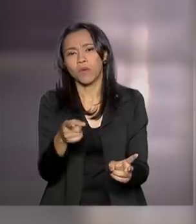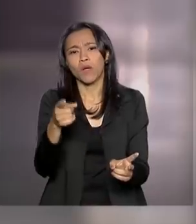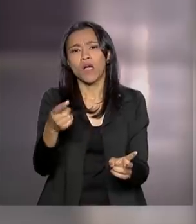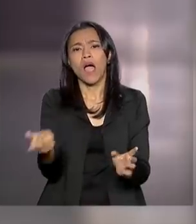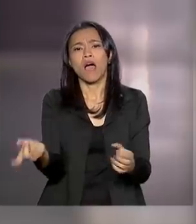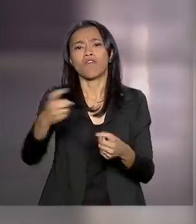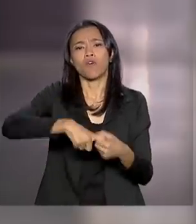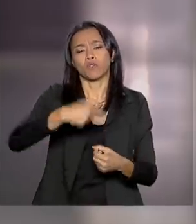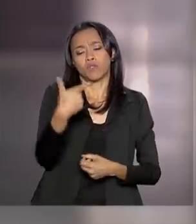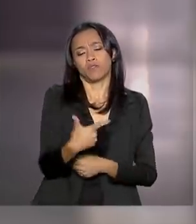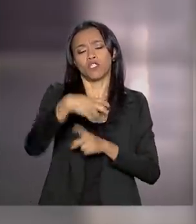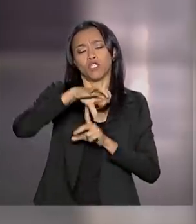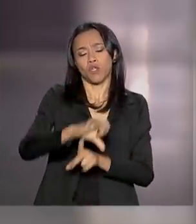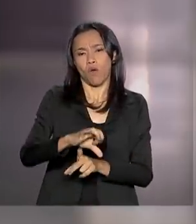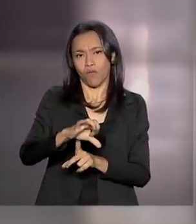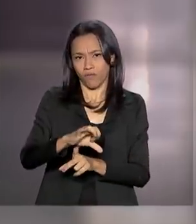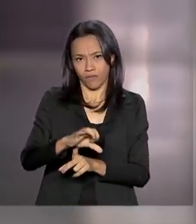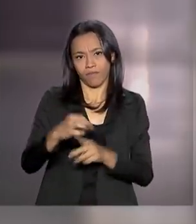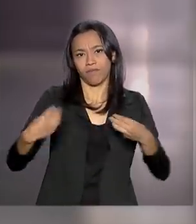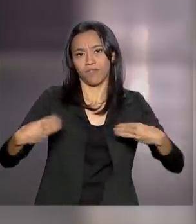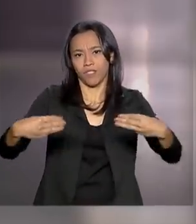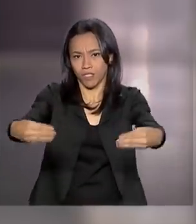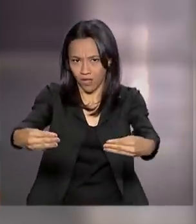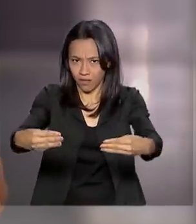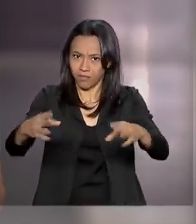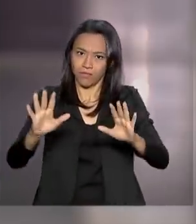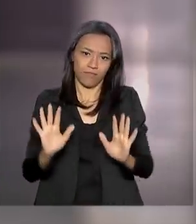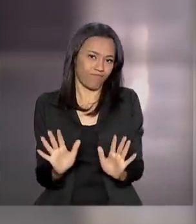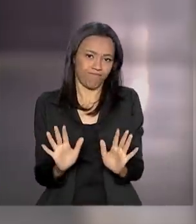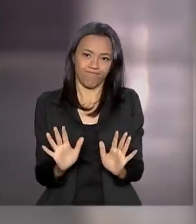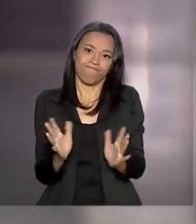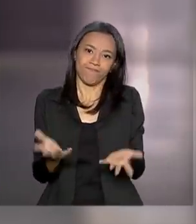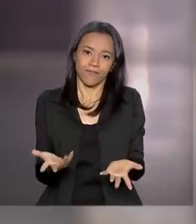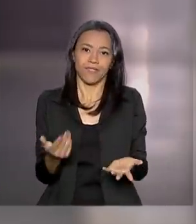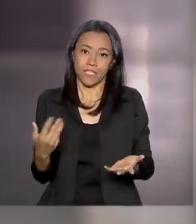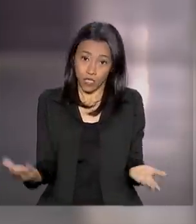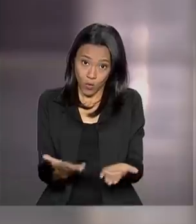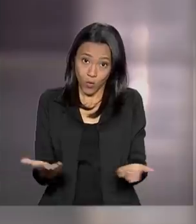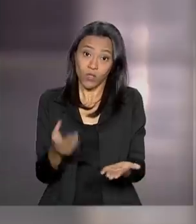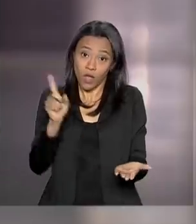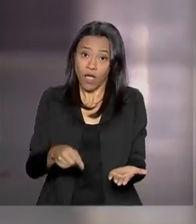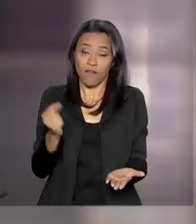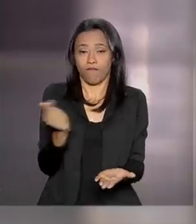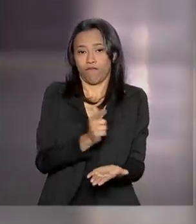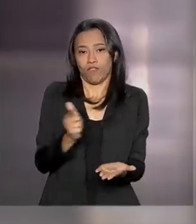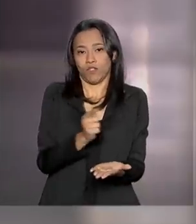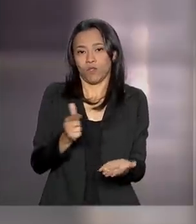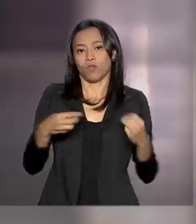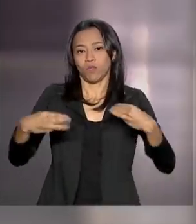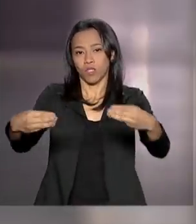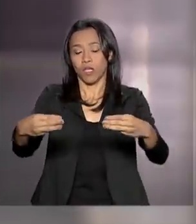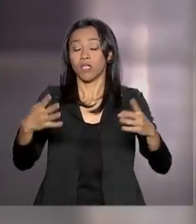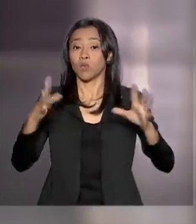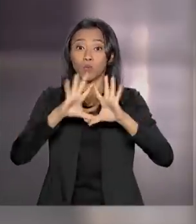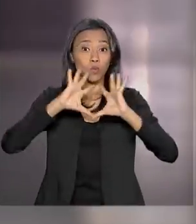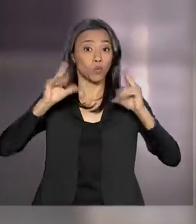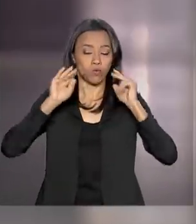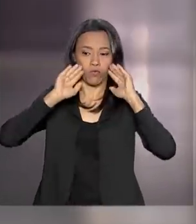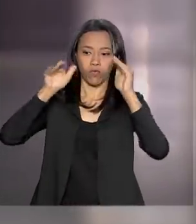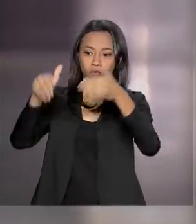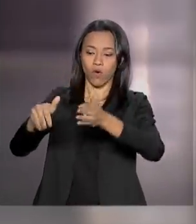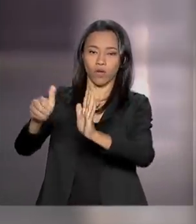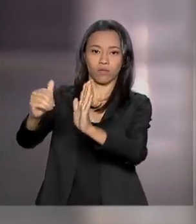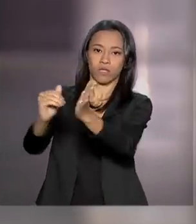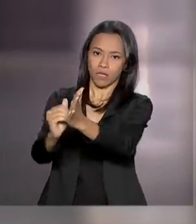29 ministérios, em vez dos atuais 22. Então, todas as atenções hoje estão voltadas para o Senado, mas tem trabalho na